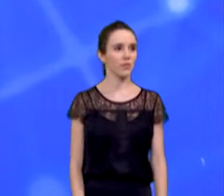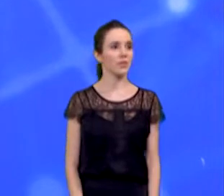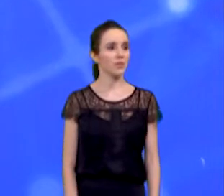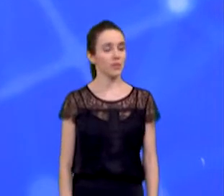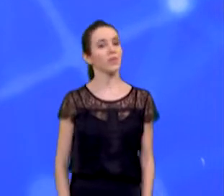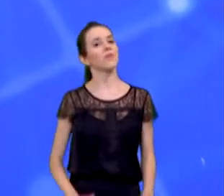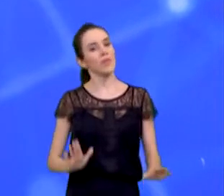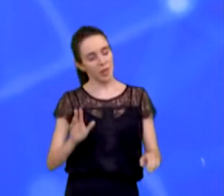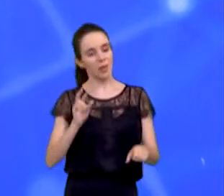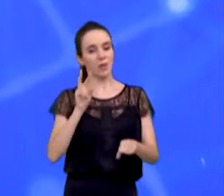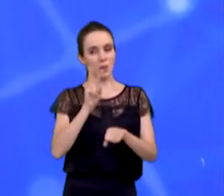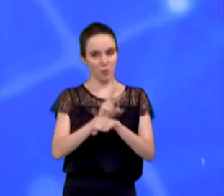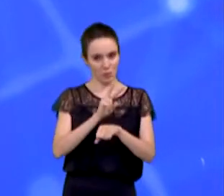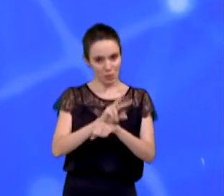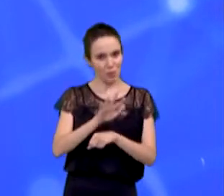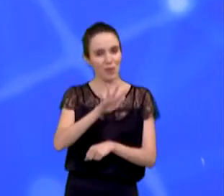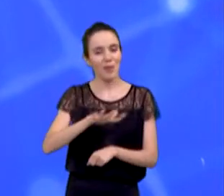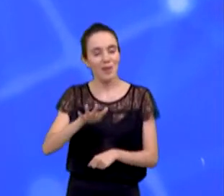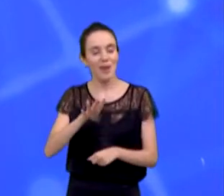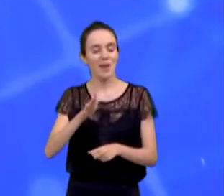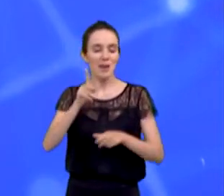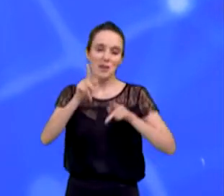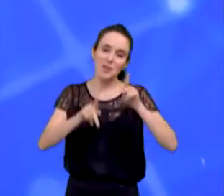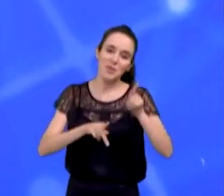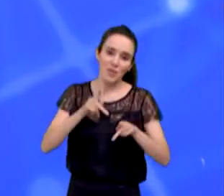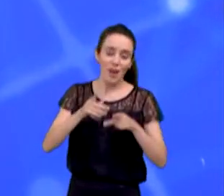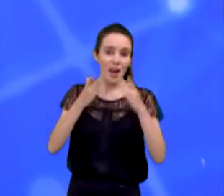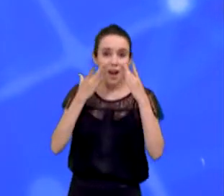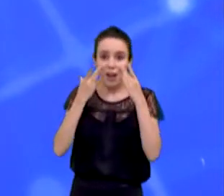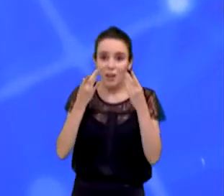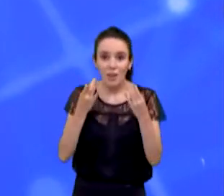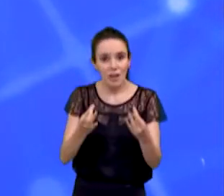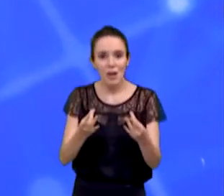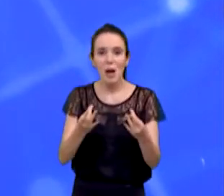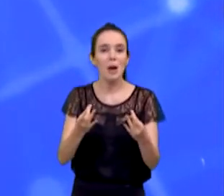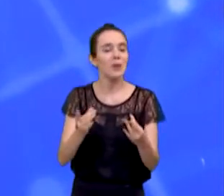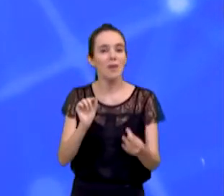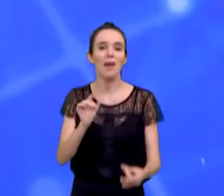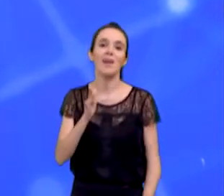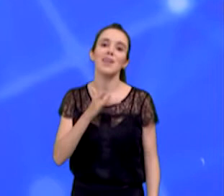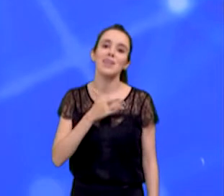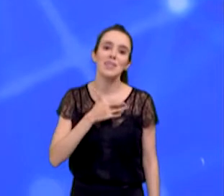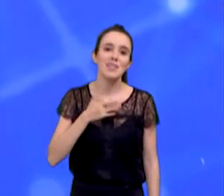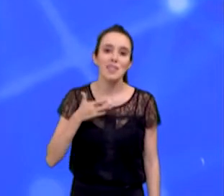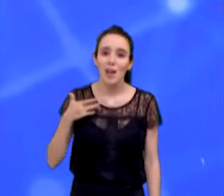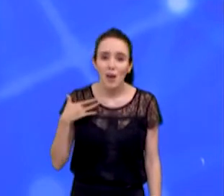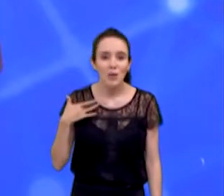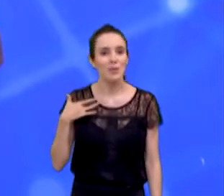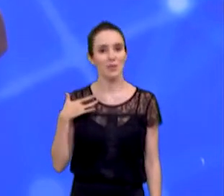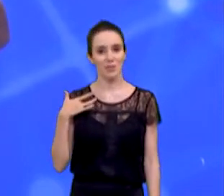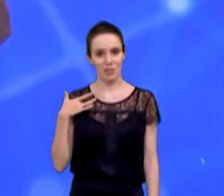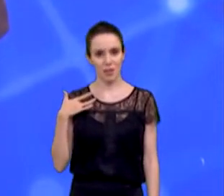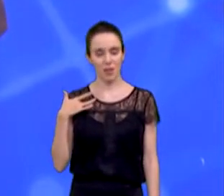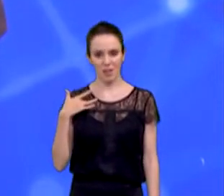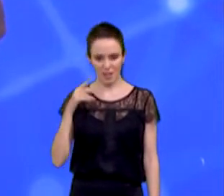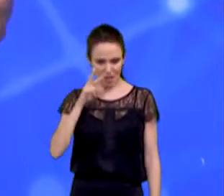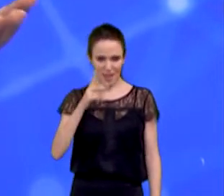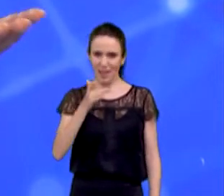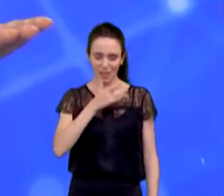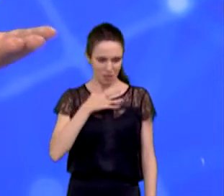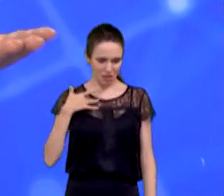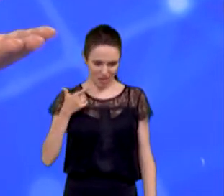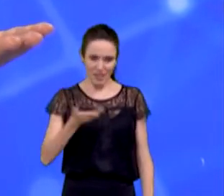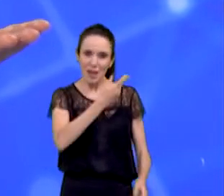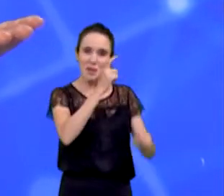Cuidar das pessoas é você dar atenção. E a primeira atenção é saúde. Se a pessoa não tem saúde, vai marcar uma consulta no